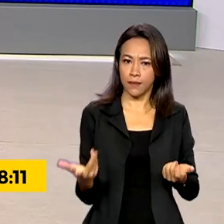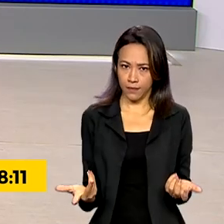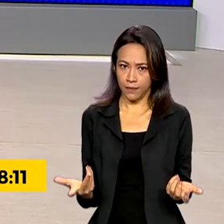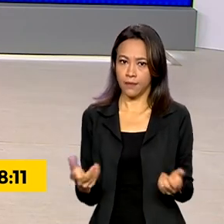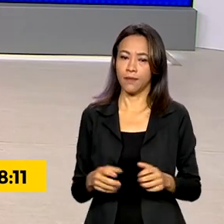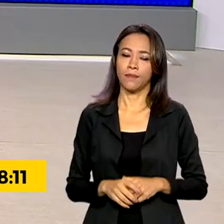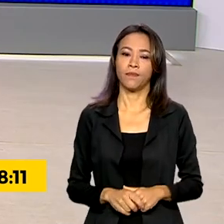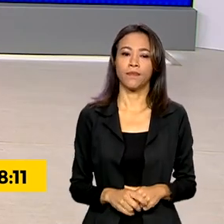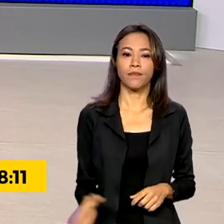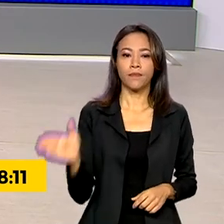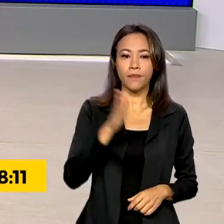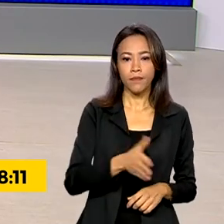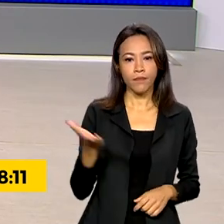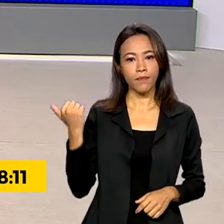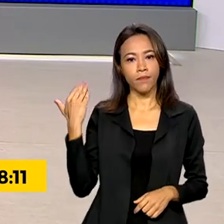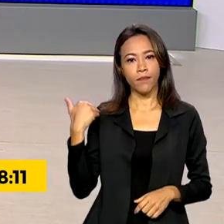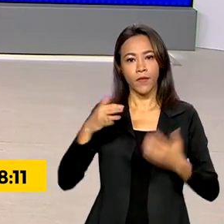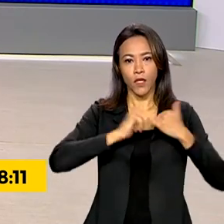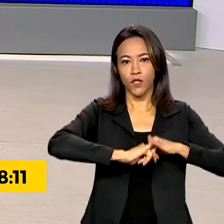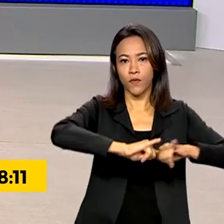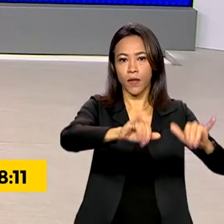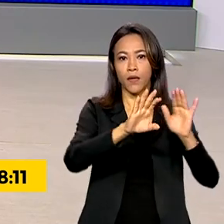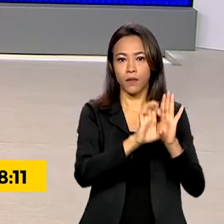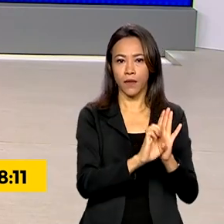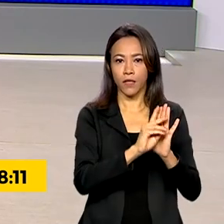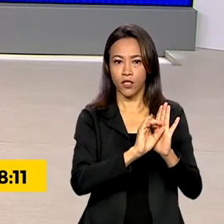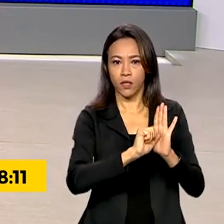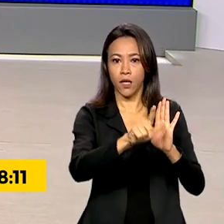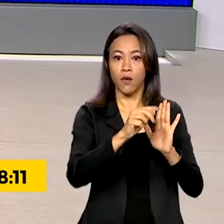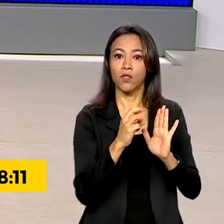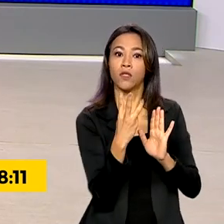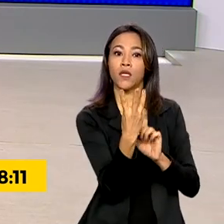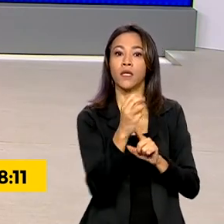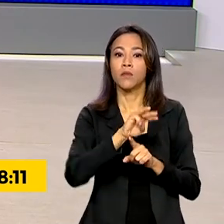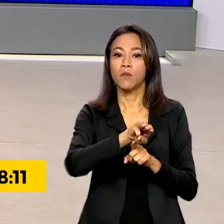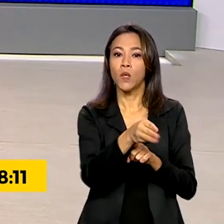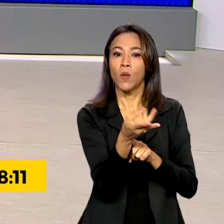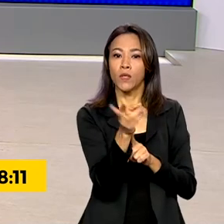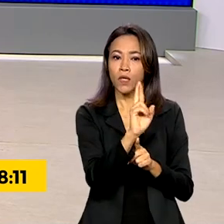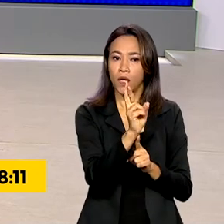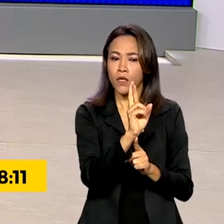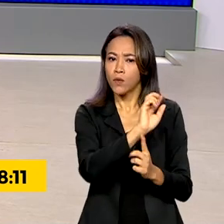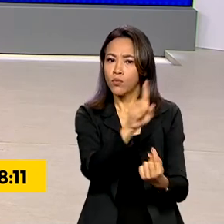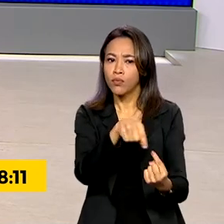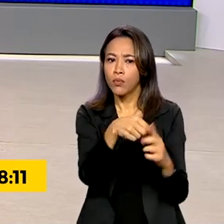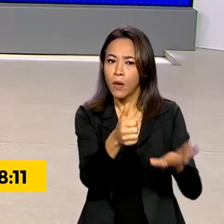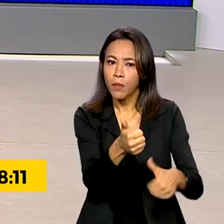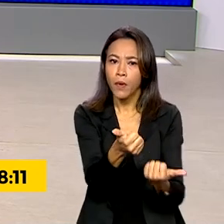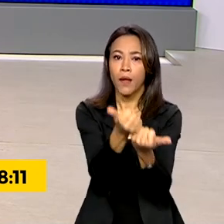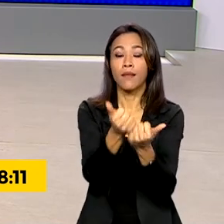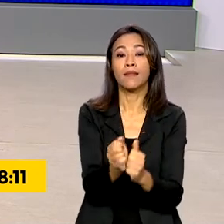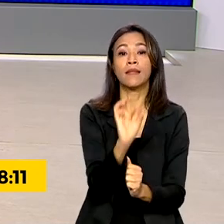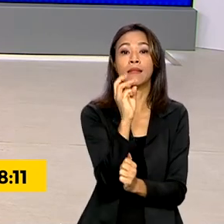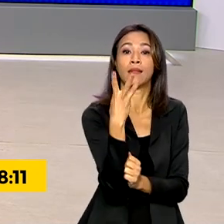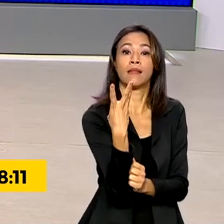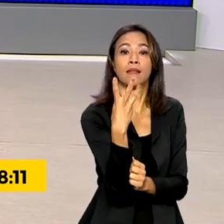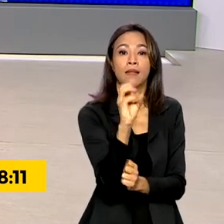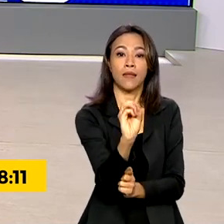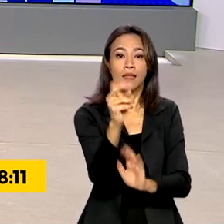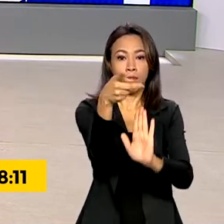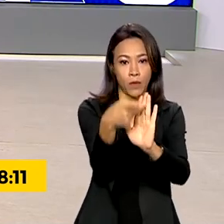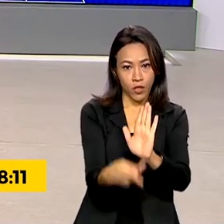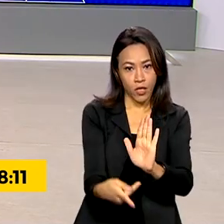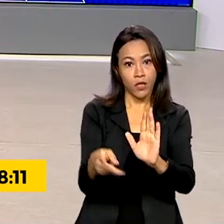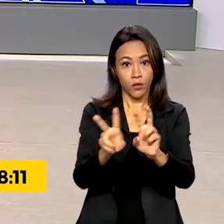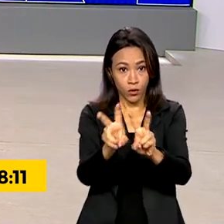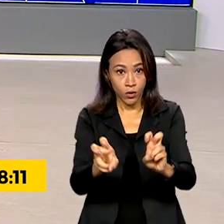E foi lançado um edital no valor de 3 milhões de reais para financiar 30 projetos de combate a crimes